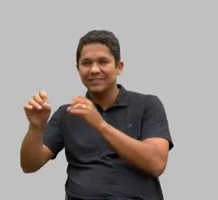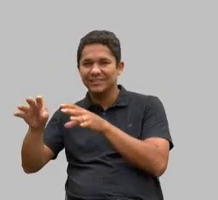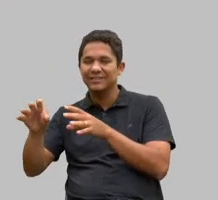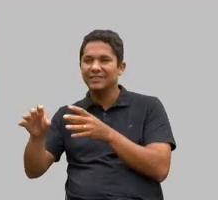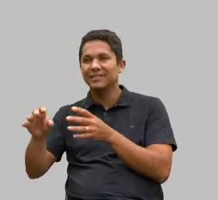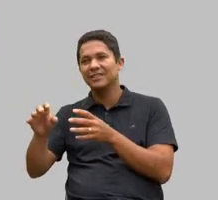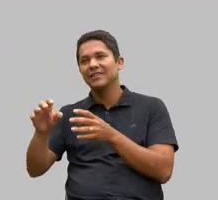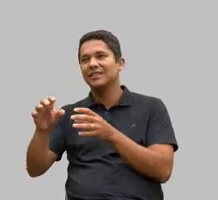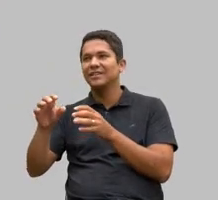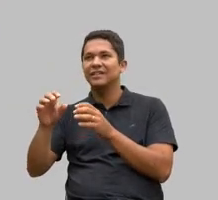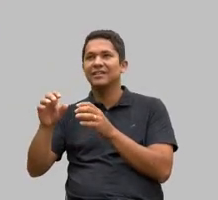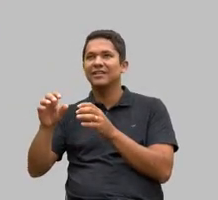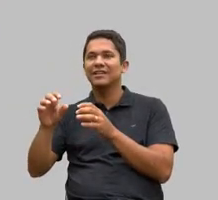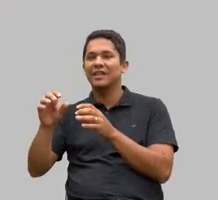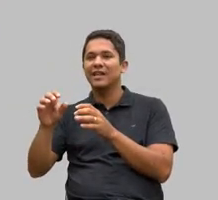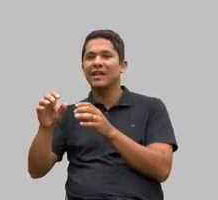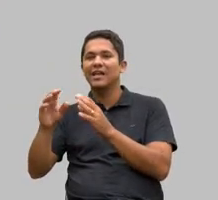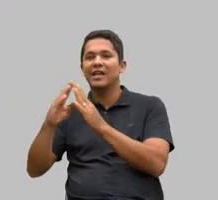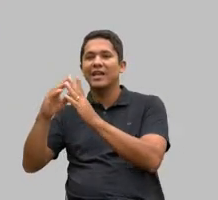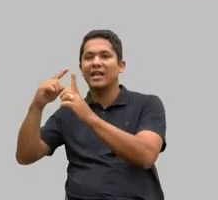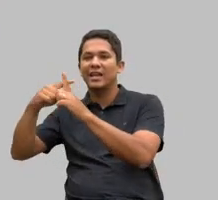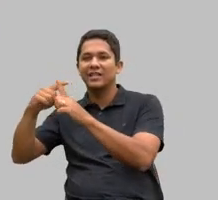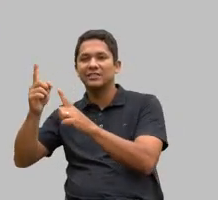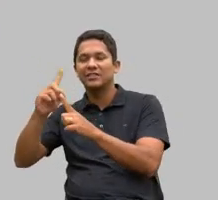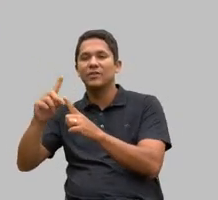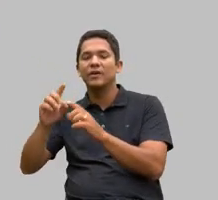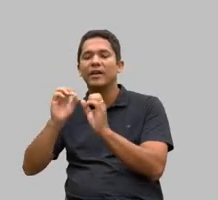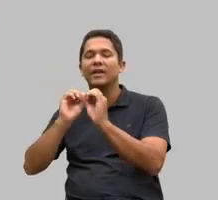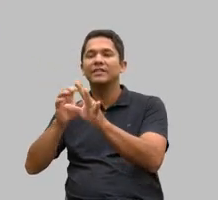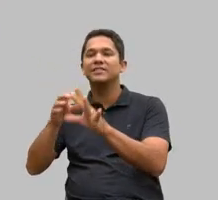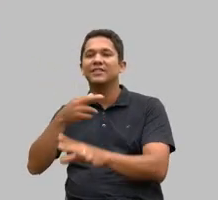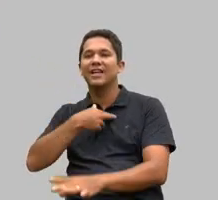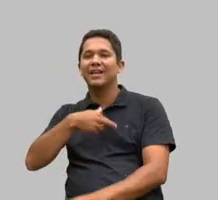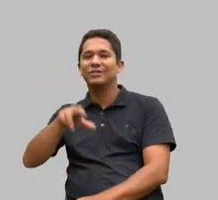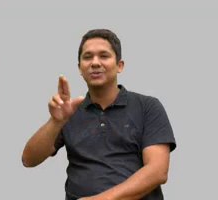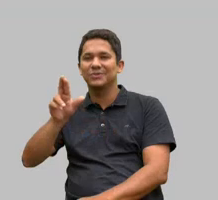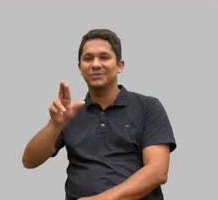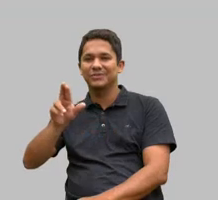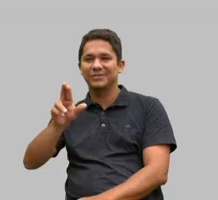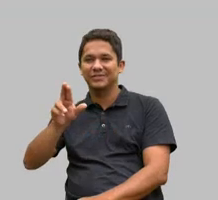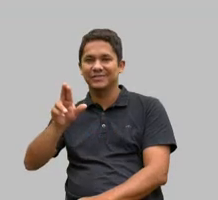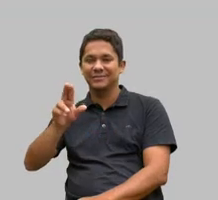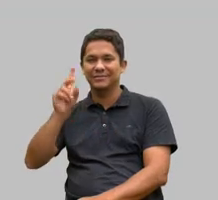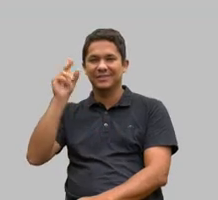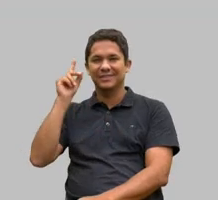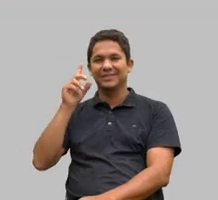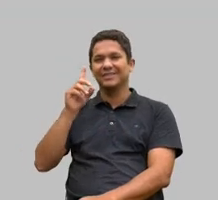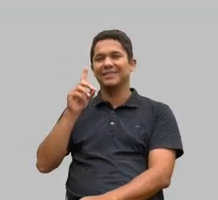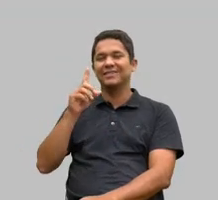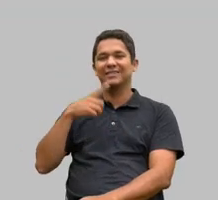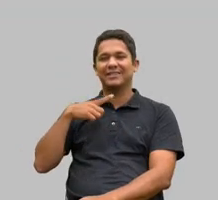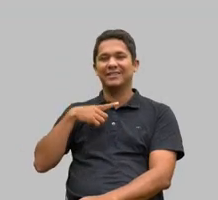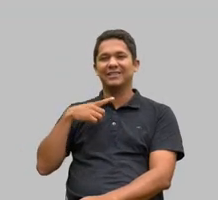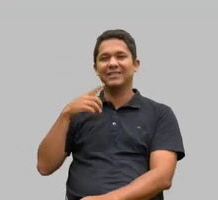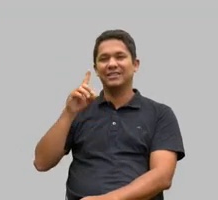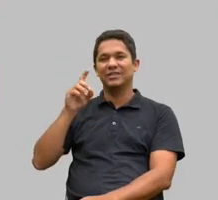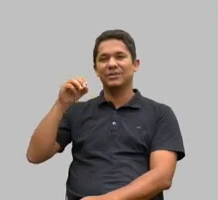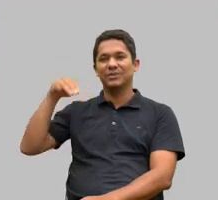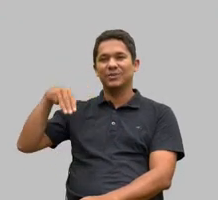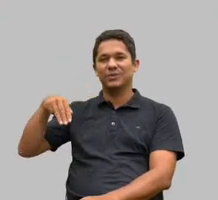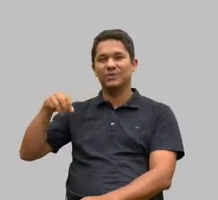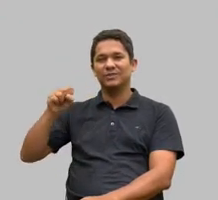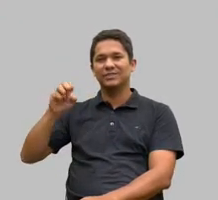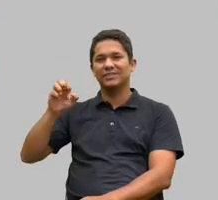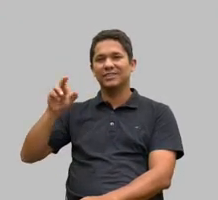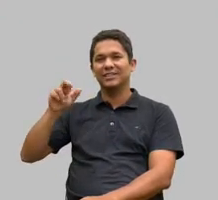catequistas de ensino religioso que naquele tempo Dom Serafim mas o deputado Otávio Elísio estavam